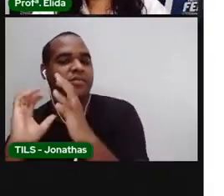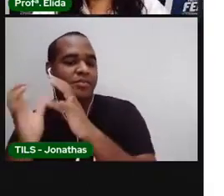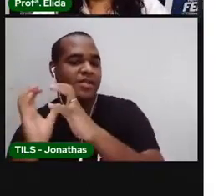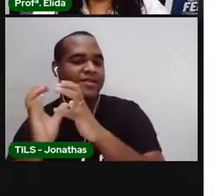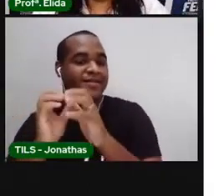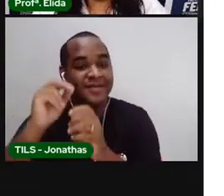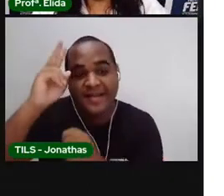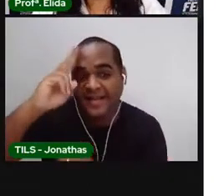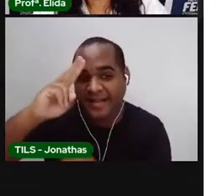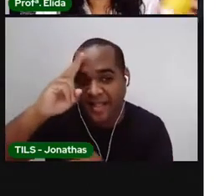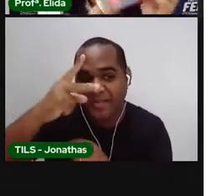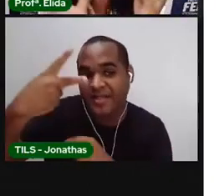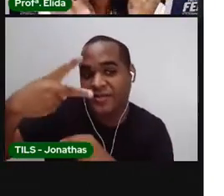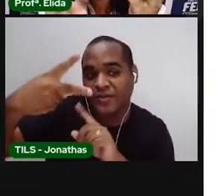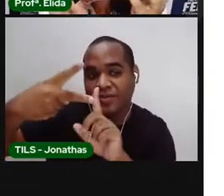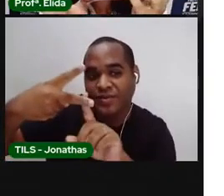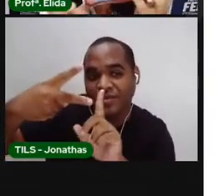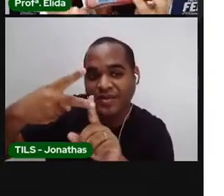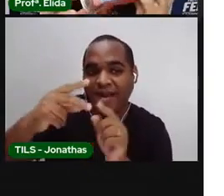Lembra do segundo objeto?